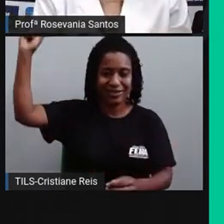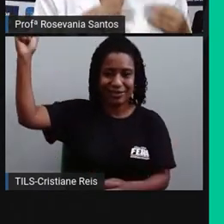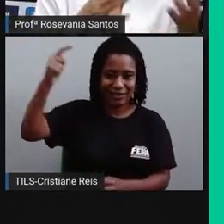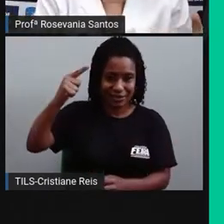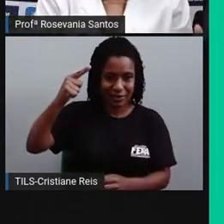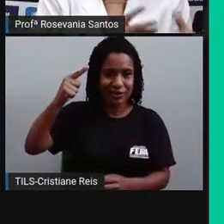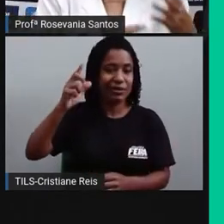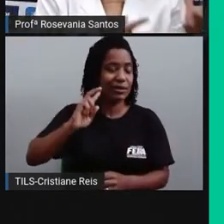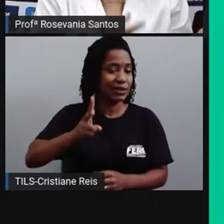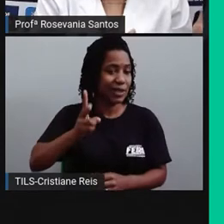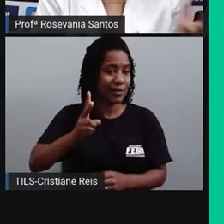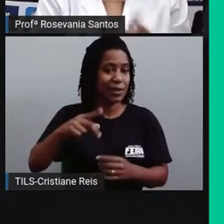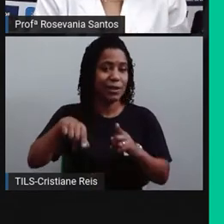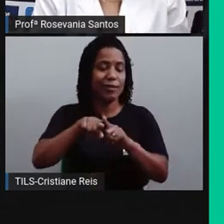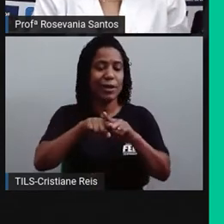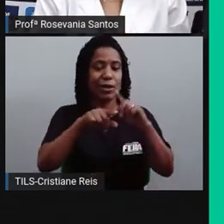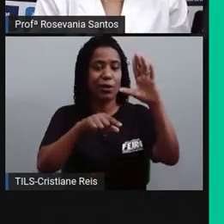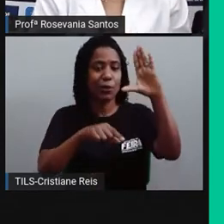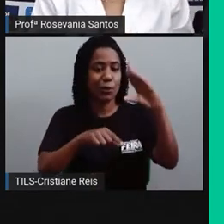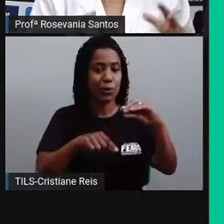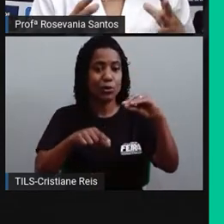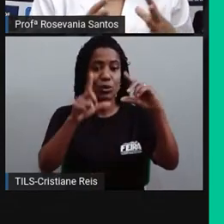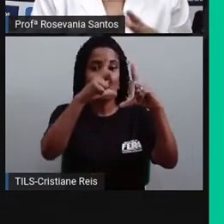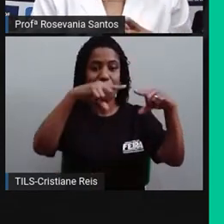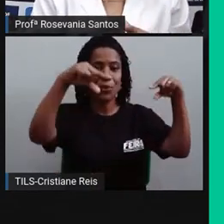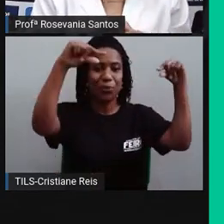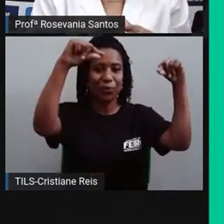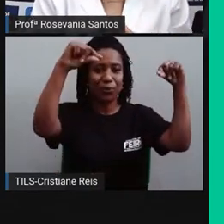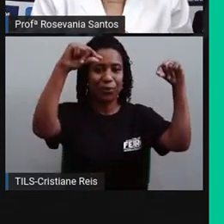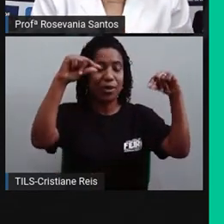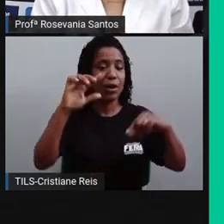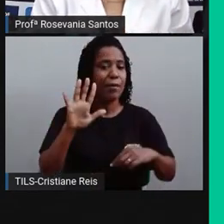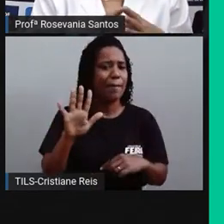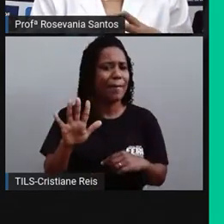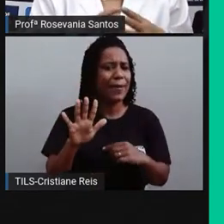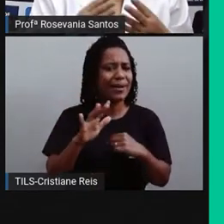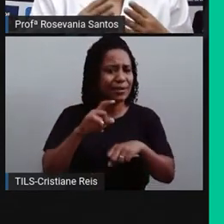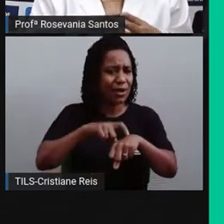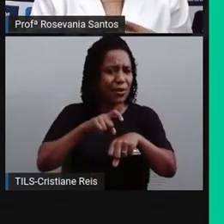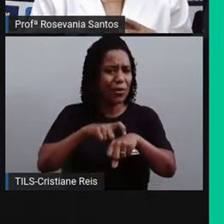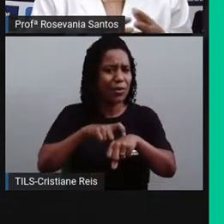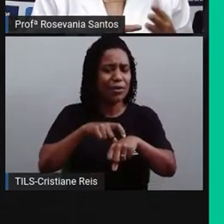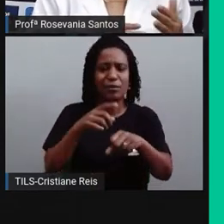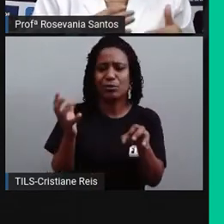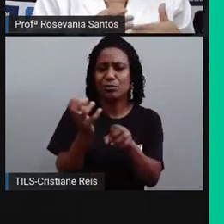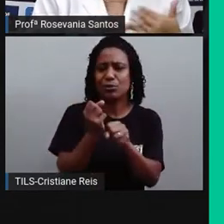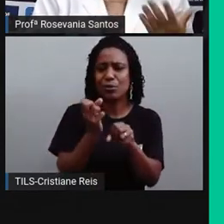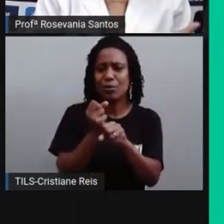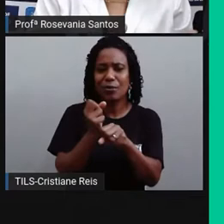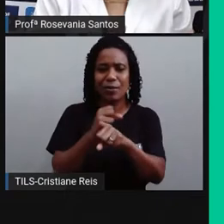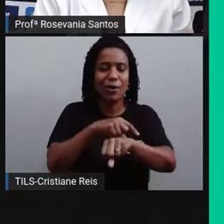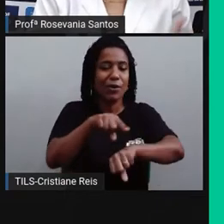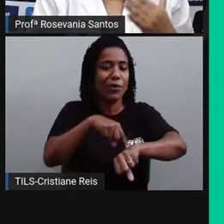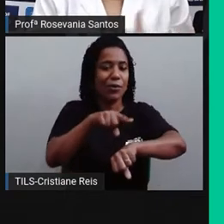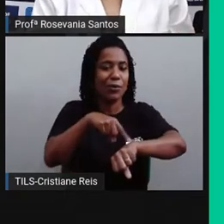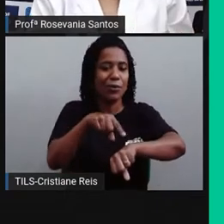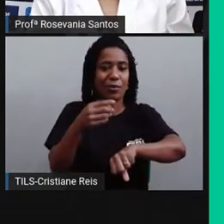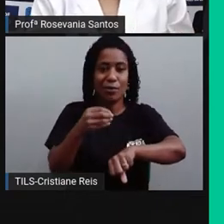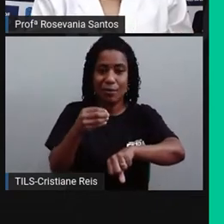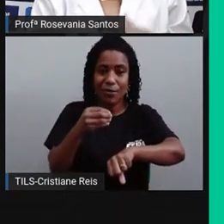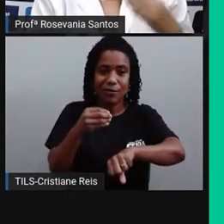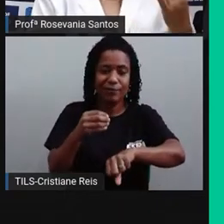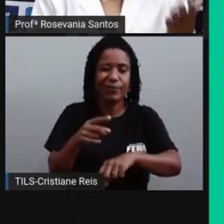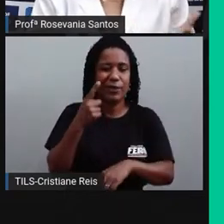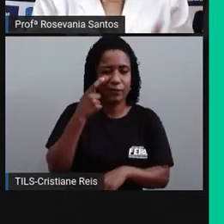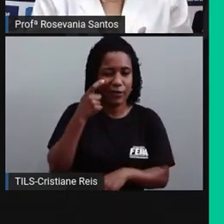lua. Então, pra eles tinha essa importância. A contagem das horas começava com o nascer do sol. Este